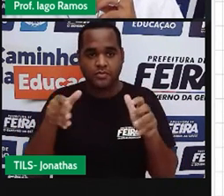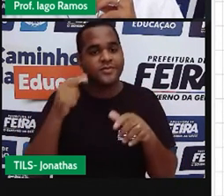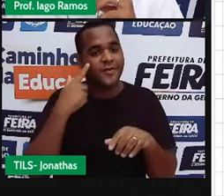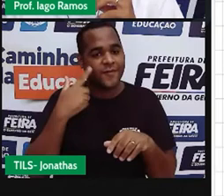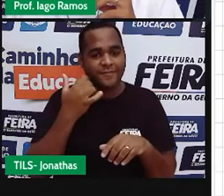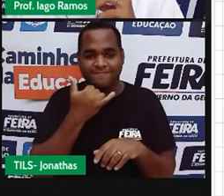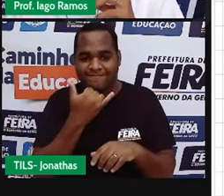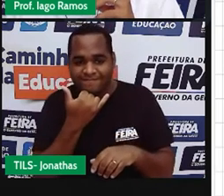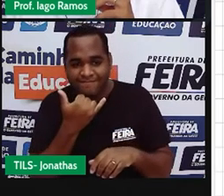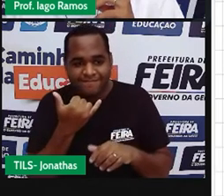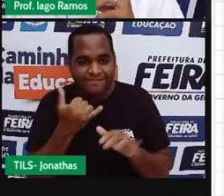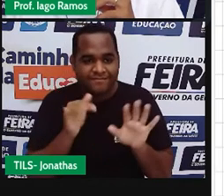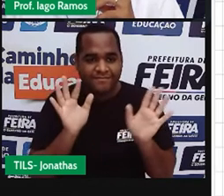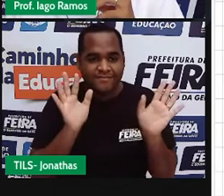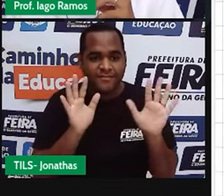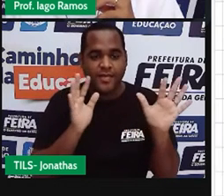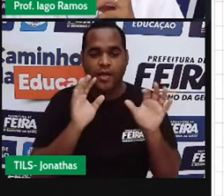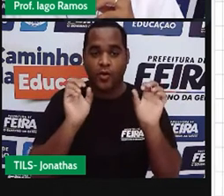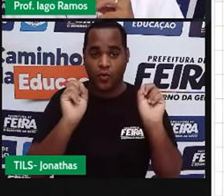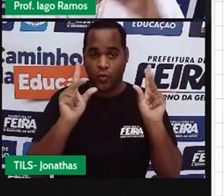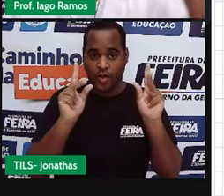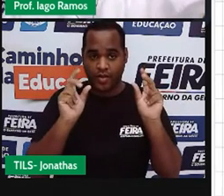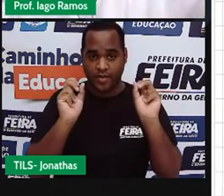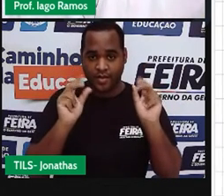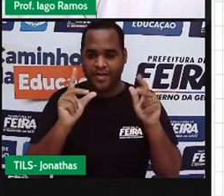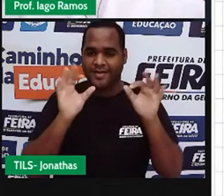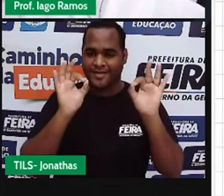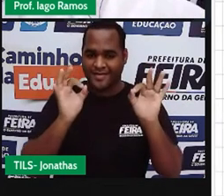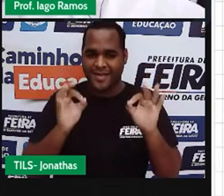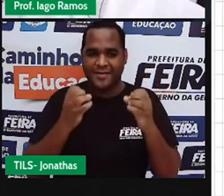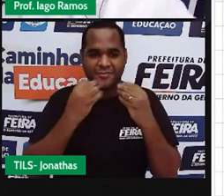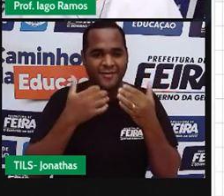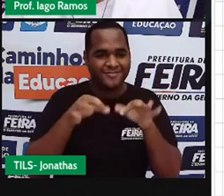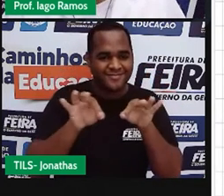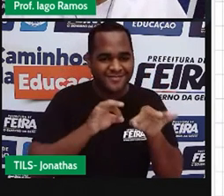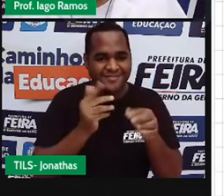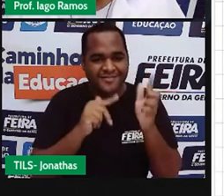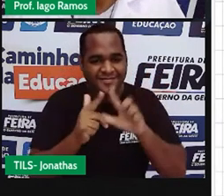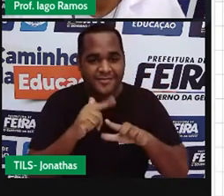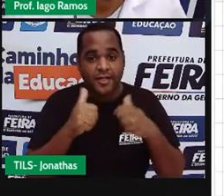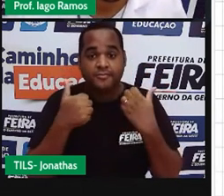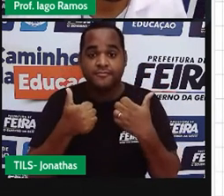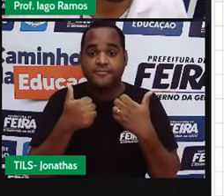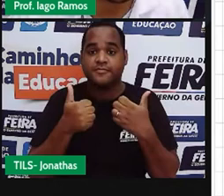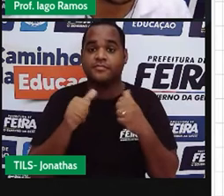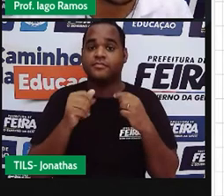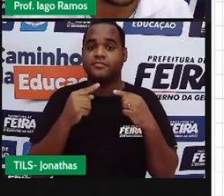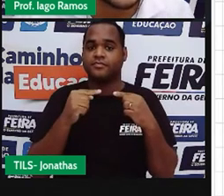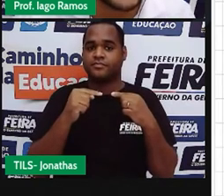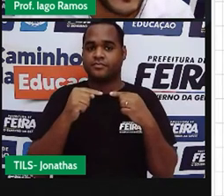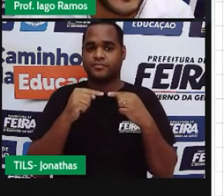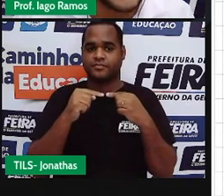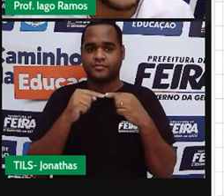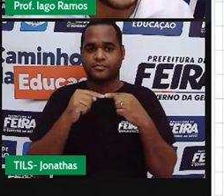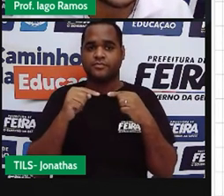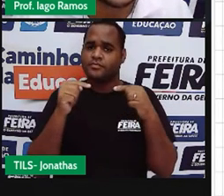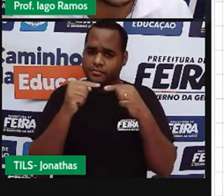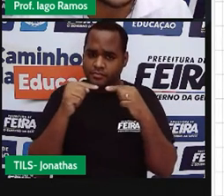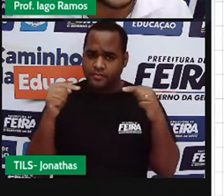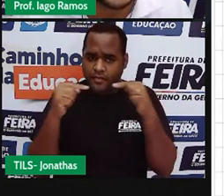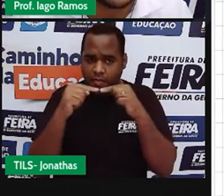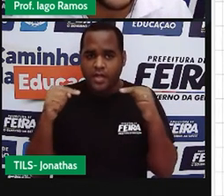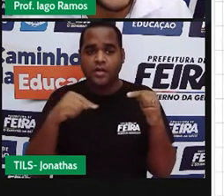desculpa. Pronto, agora eu já sei o que é. Resolvido. Ó, aqui tem como fazer uma reta